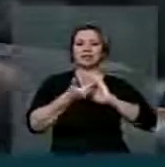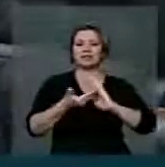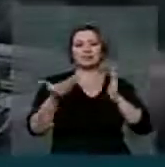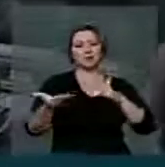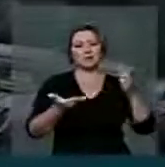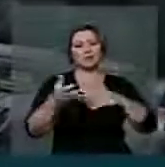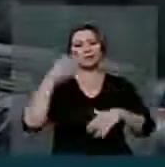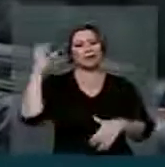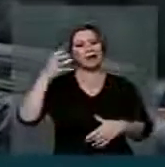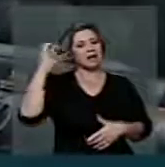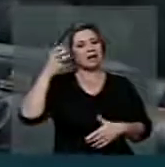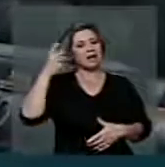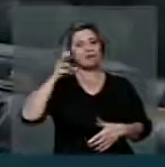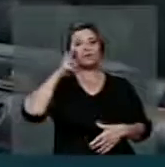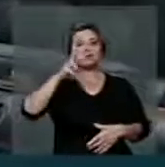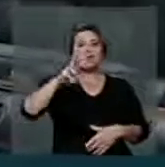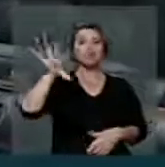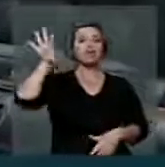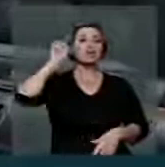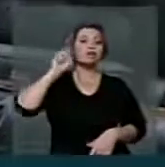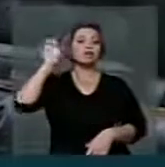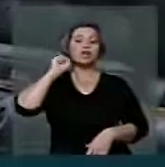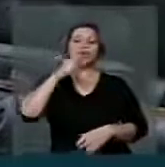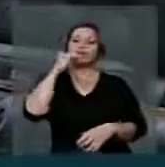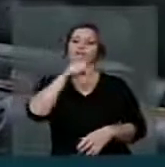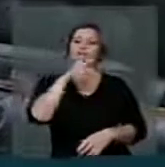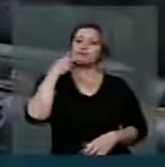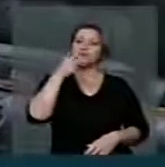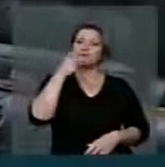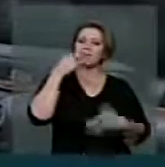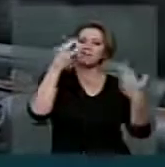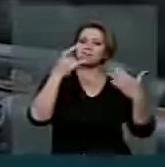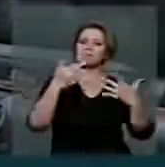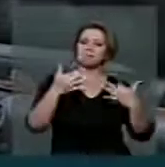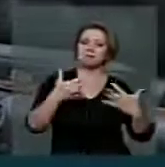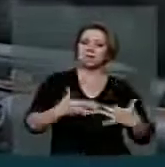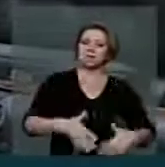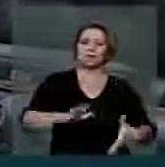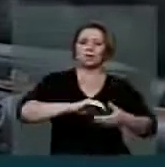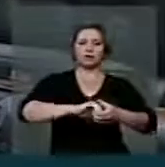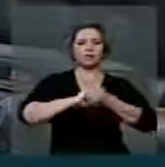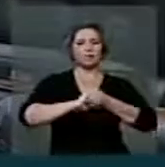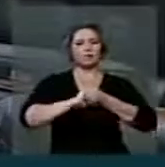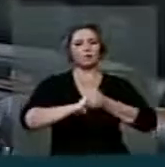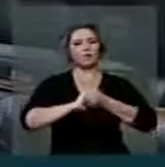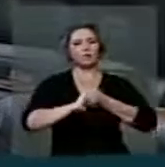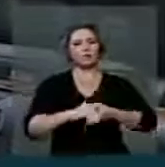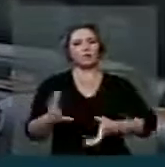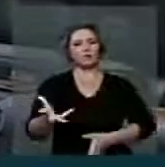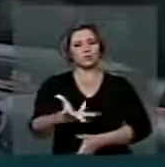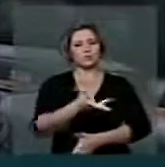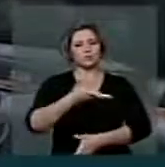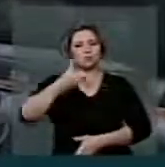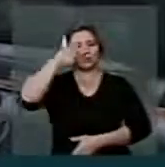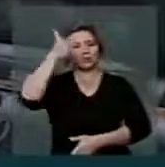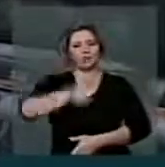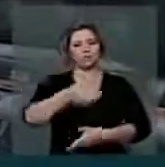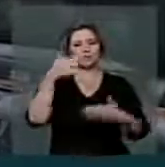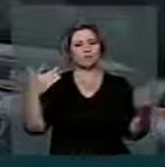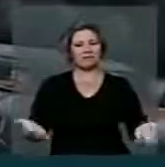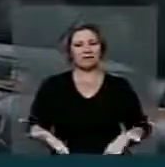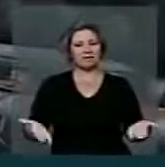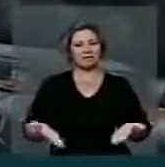na Rádio Câmara, escutando o pronunciamento de V. Exª. Cumprimento, V. Exª, por essa bela explanação que faz